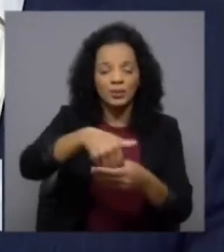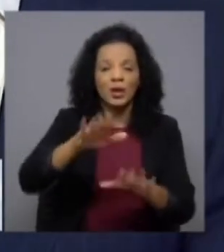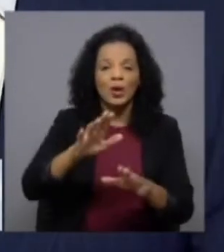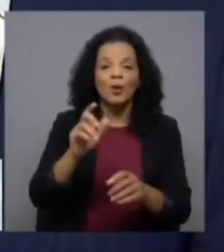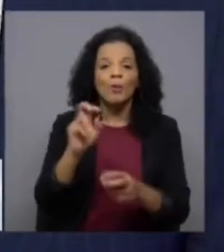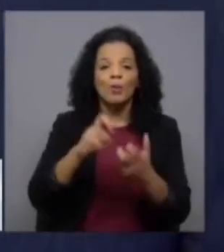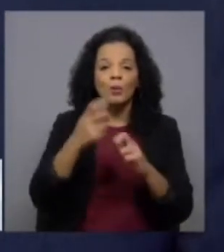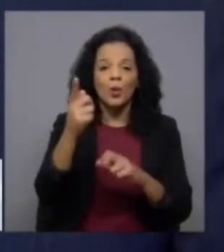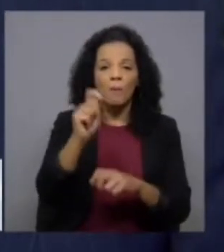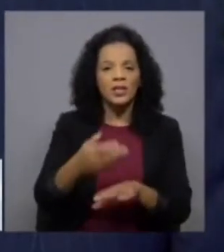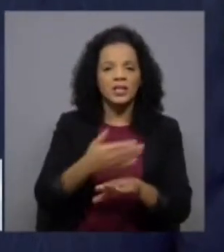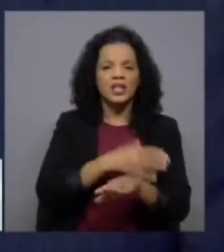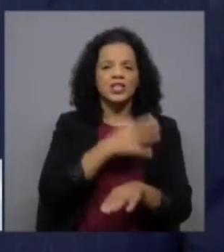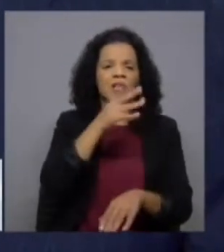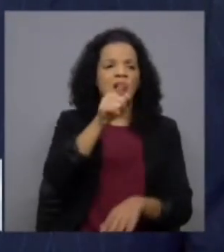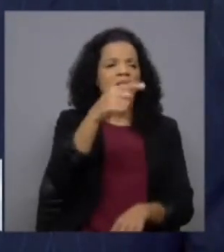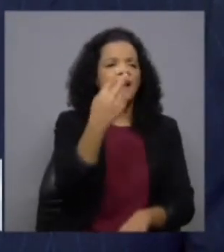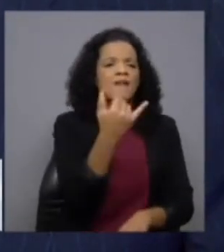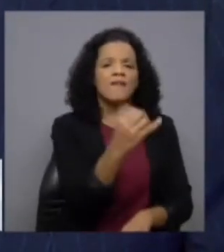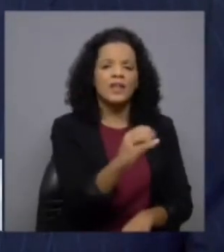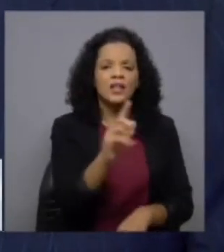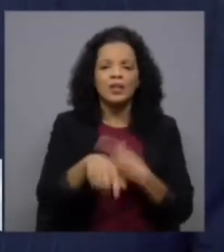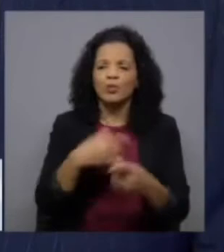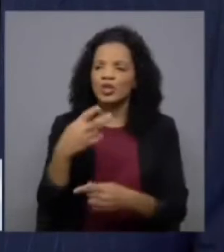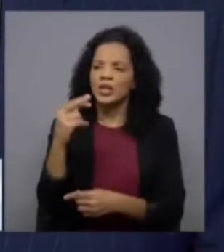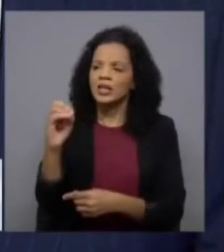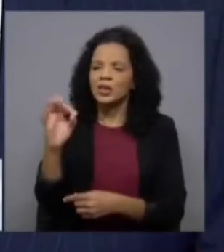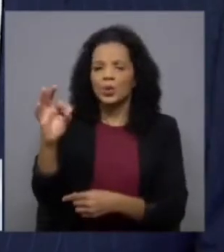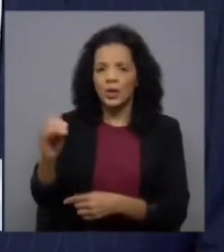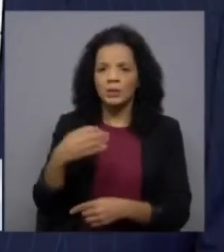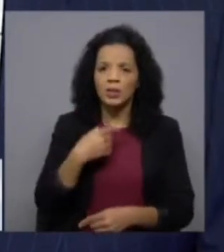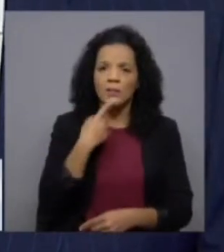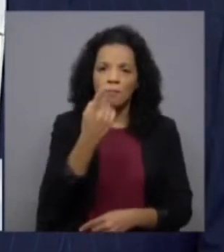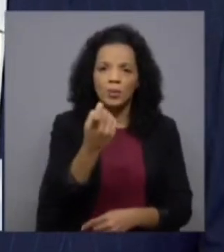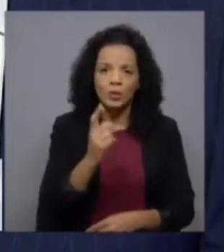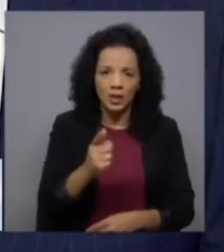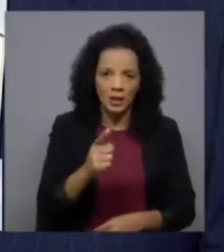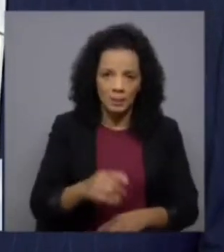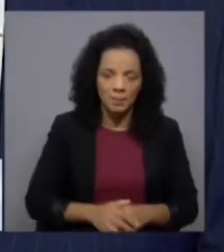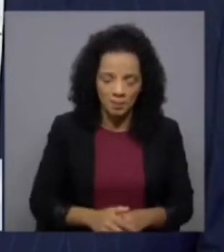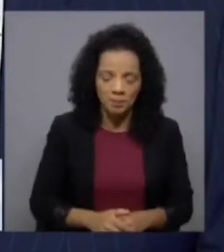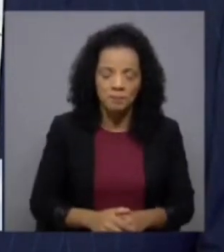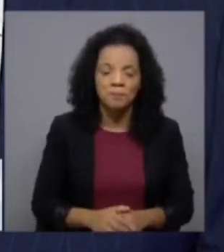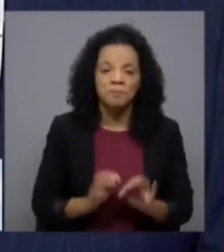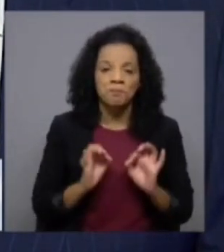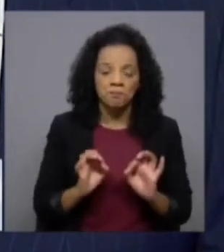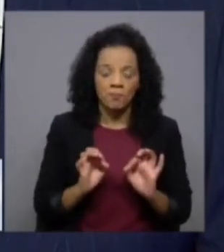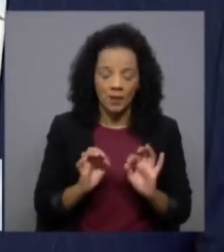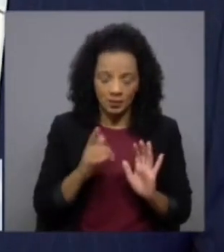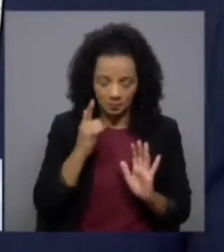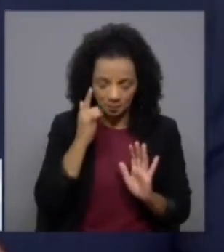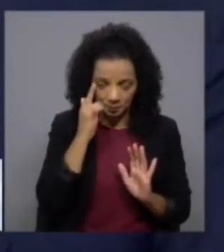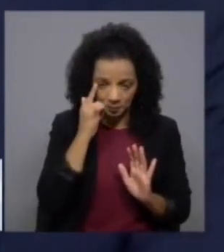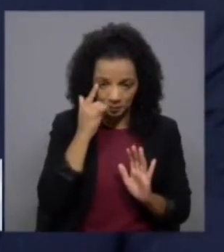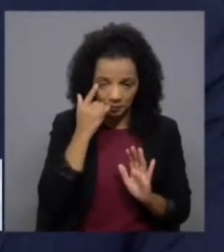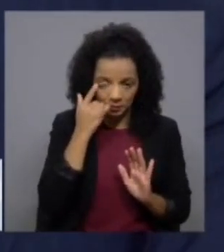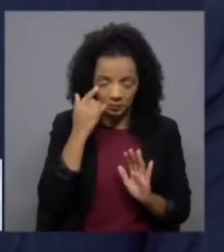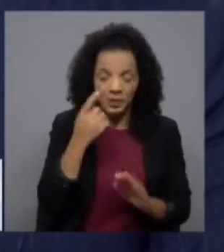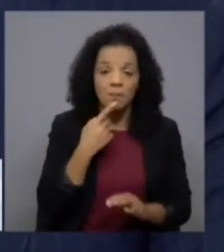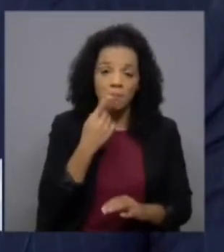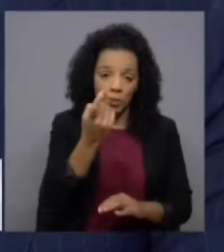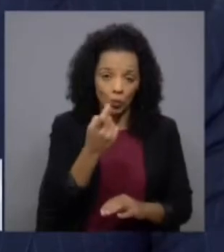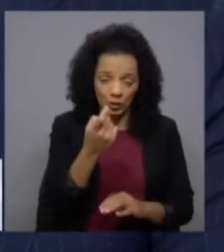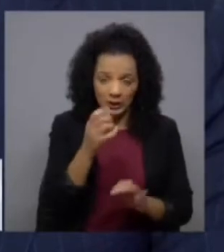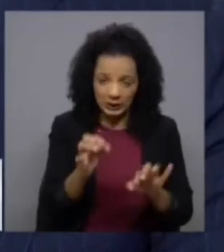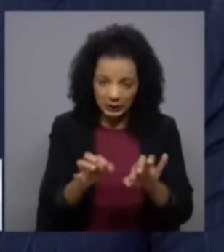um mês antes dizem é que ele só tem 20 ele depois tem 30 ou 40 mas a minha pergunta é mas deixa-me dizer vamos lá ver uma coisa numa pergunta desse